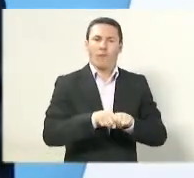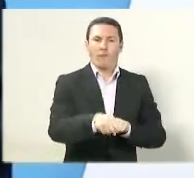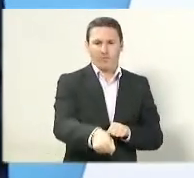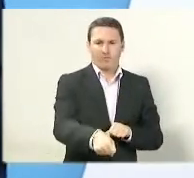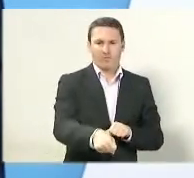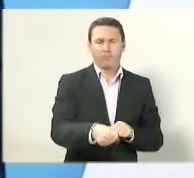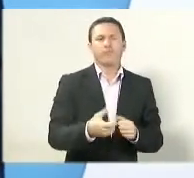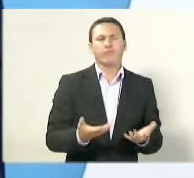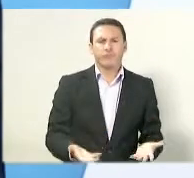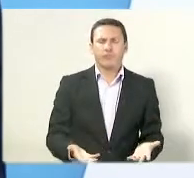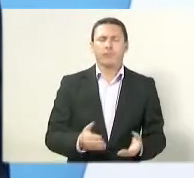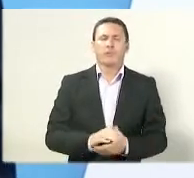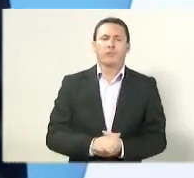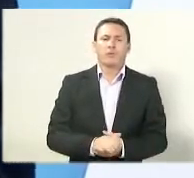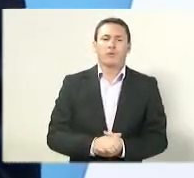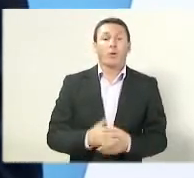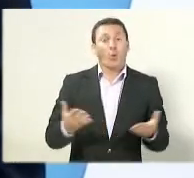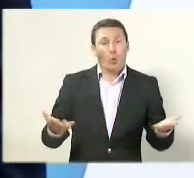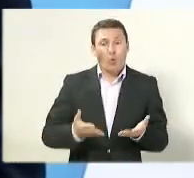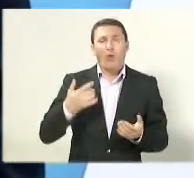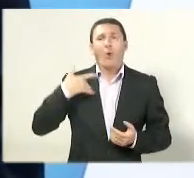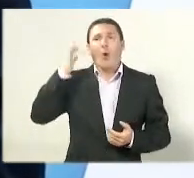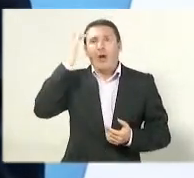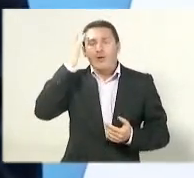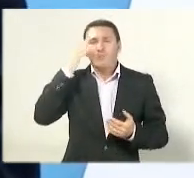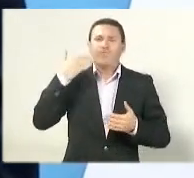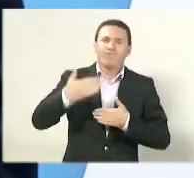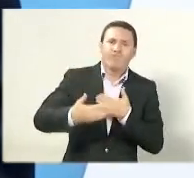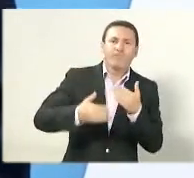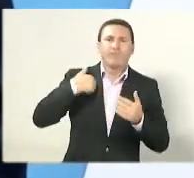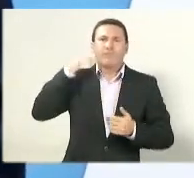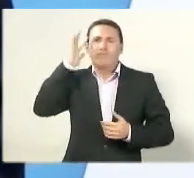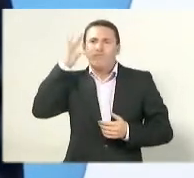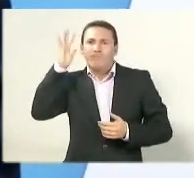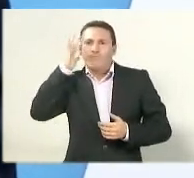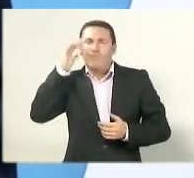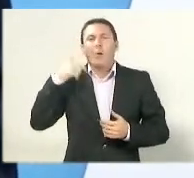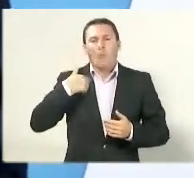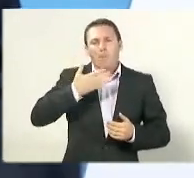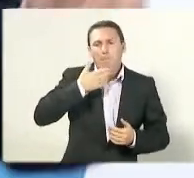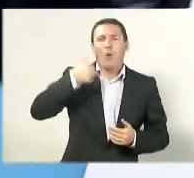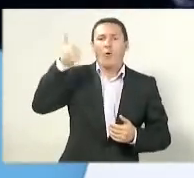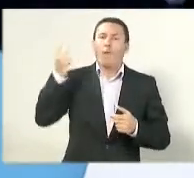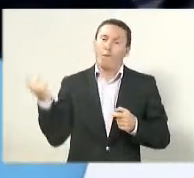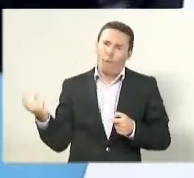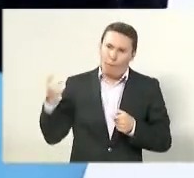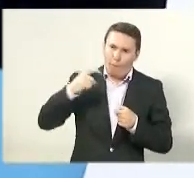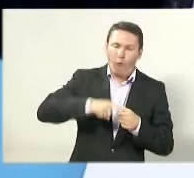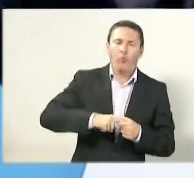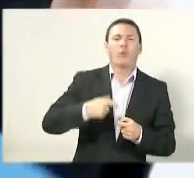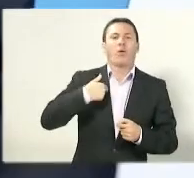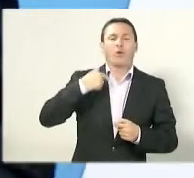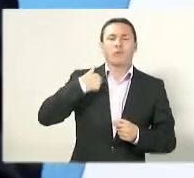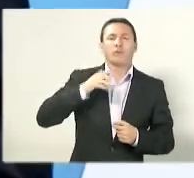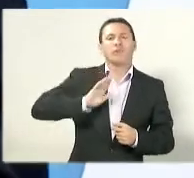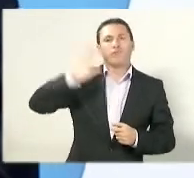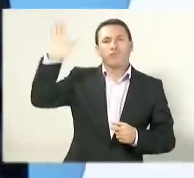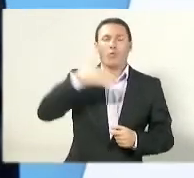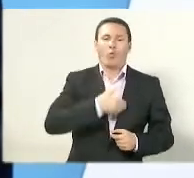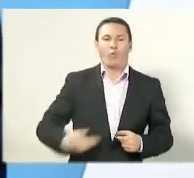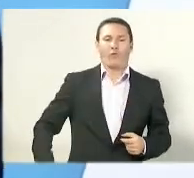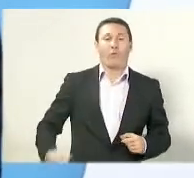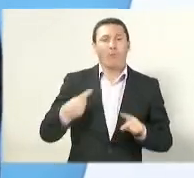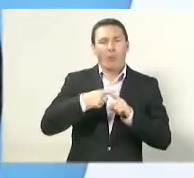capixabas é colocar o meu treinamento de vida, minha experiência, que começou lá no movimento estudantil, lá no movimento social,